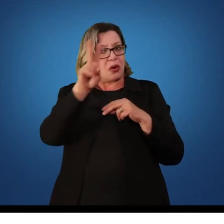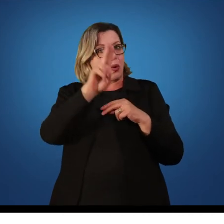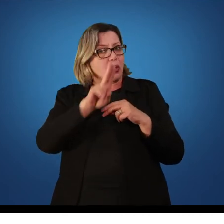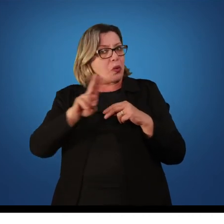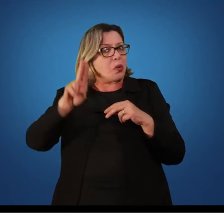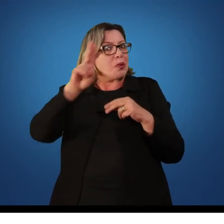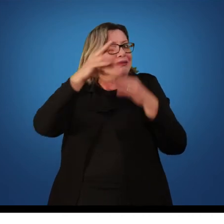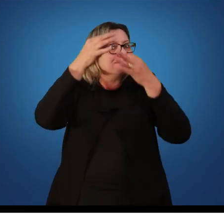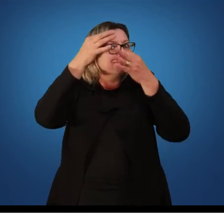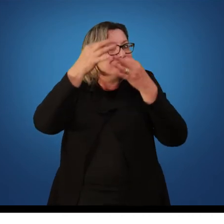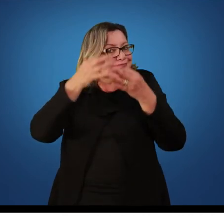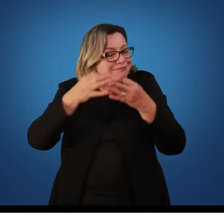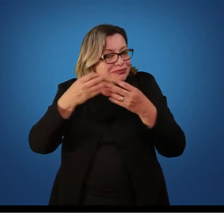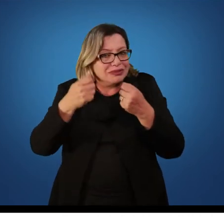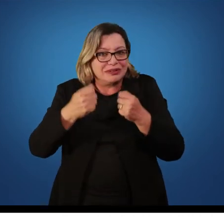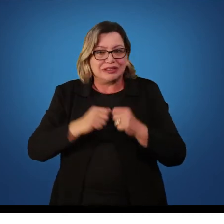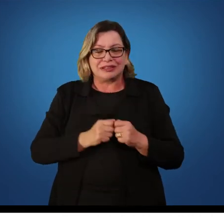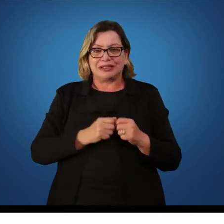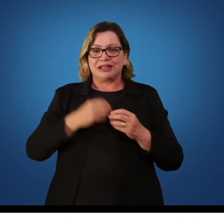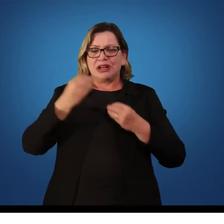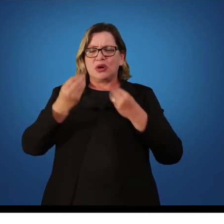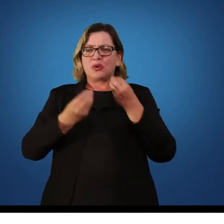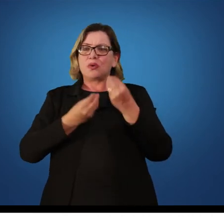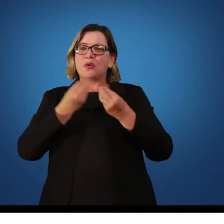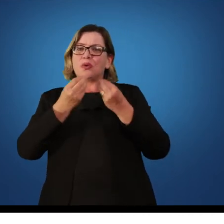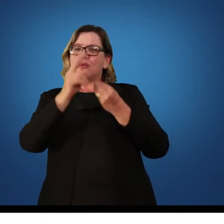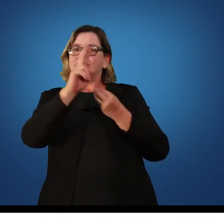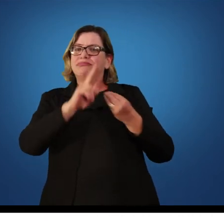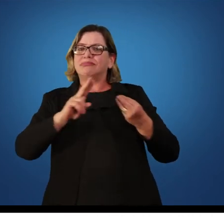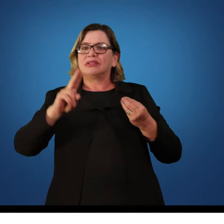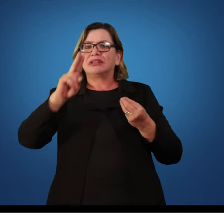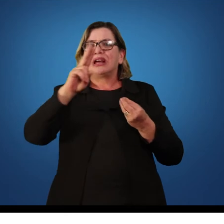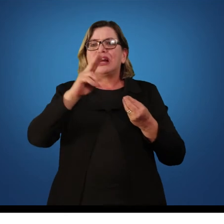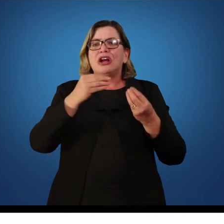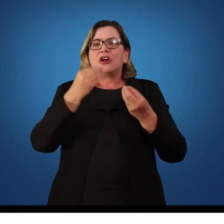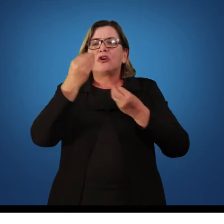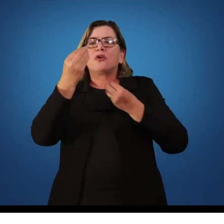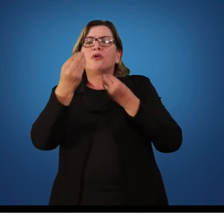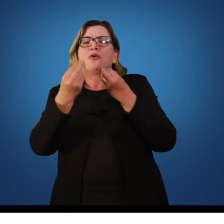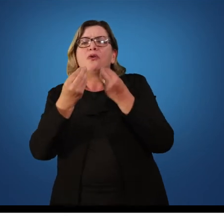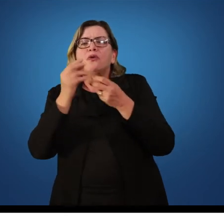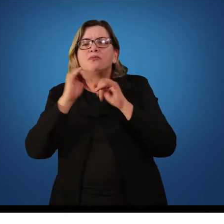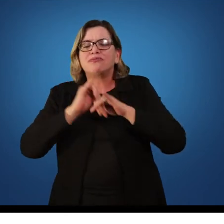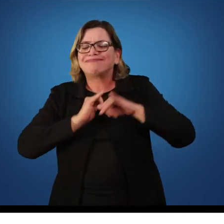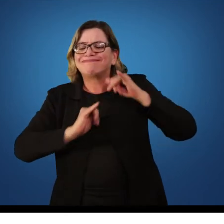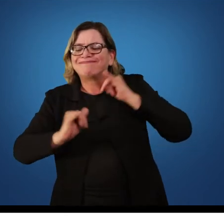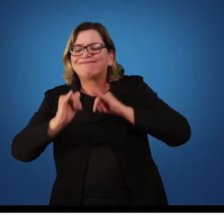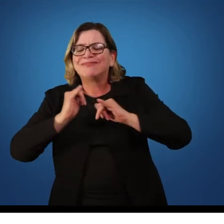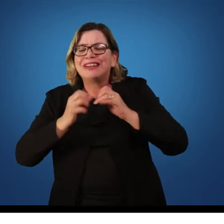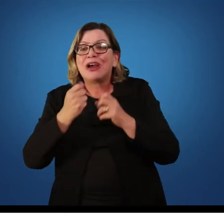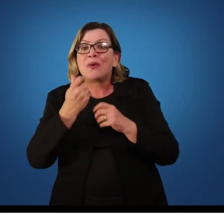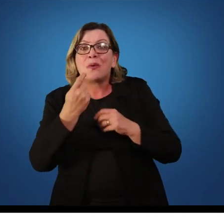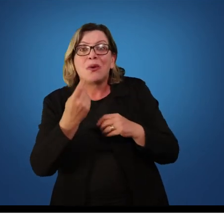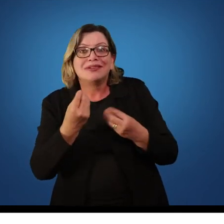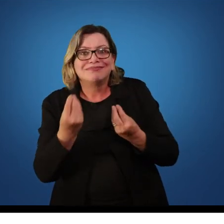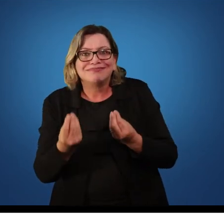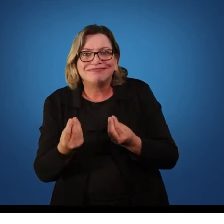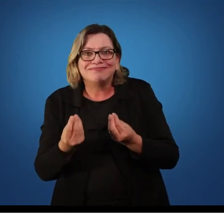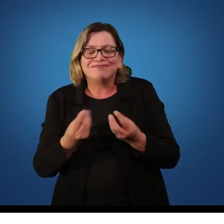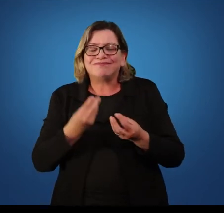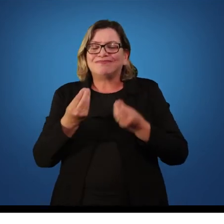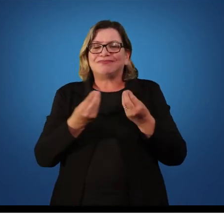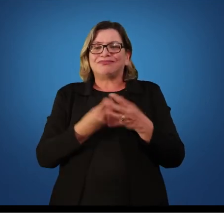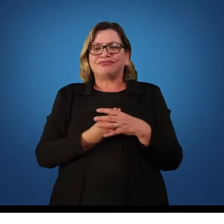adequadamente. Quando usar, como usar, qual a quantidade de informações que ele deve dar para o aluno.